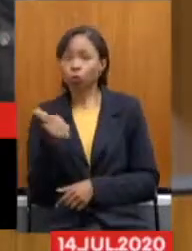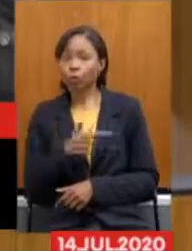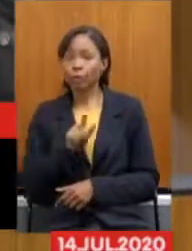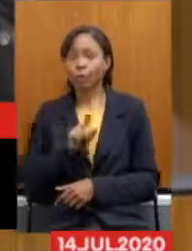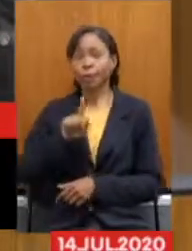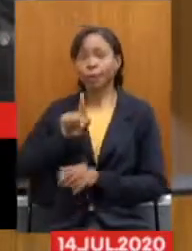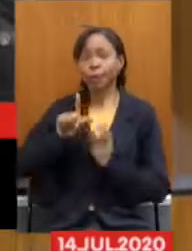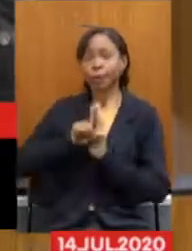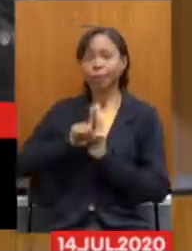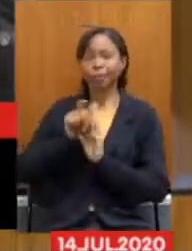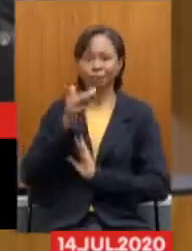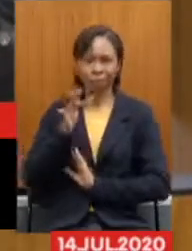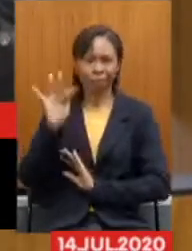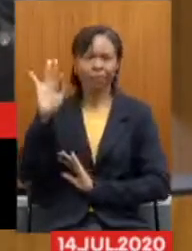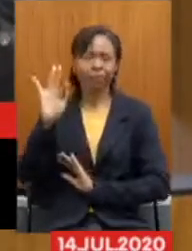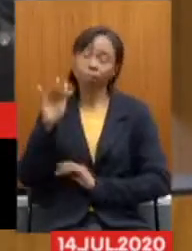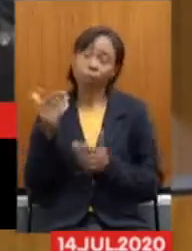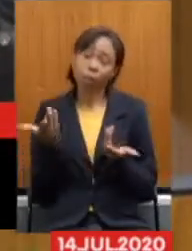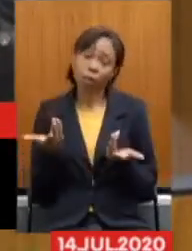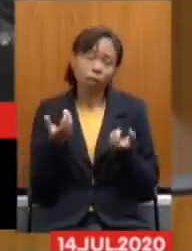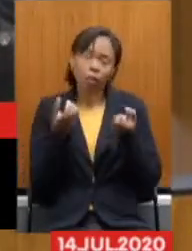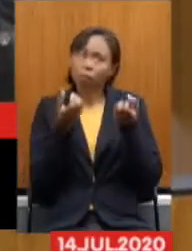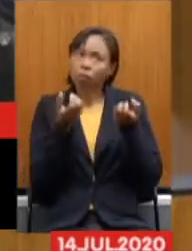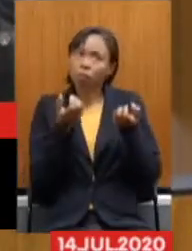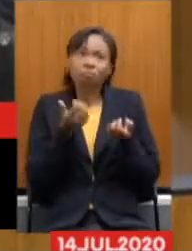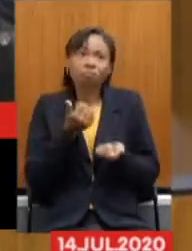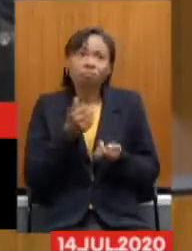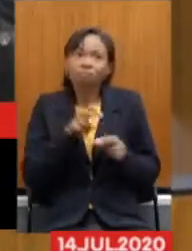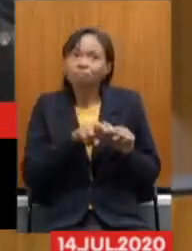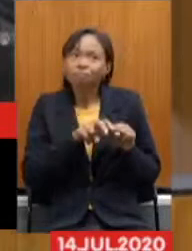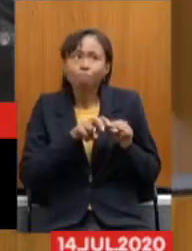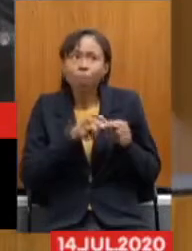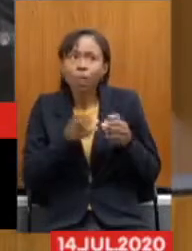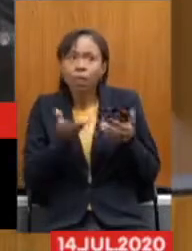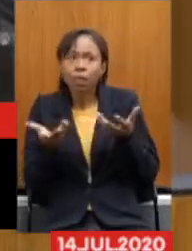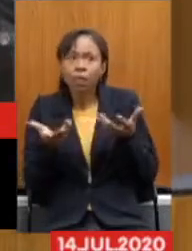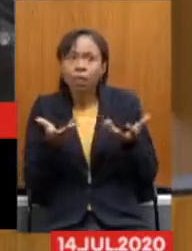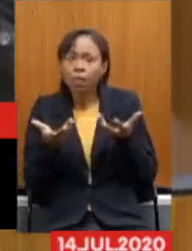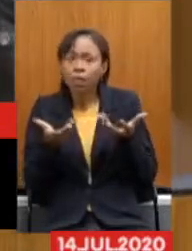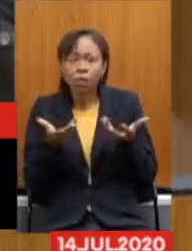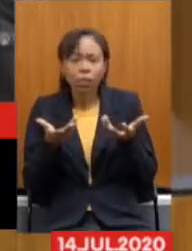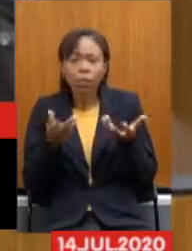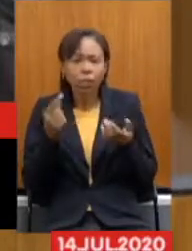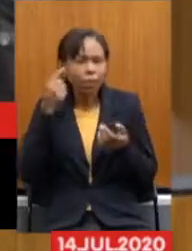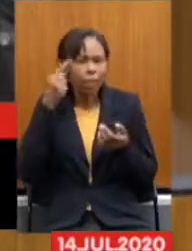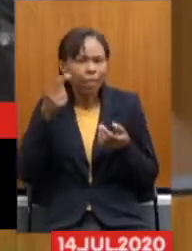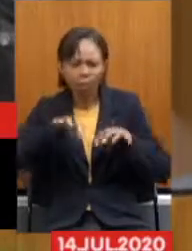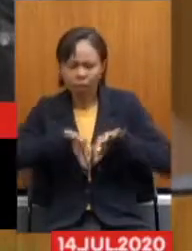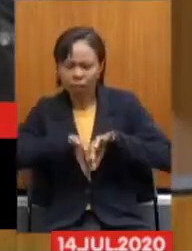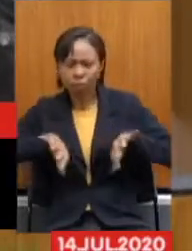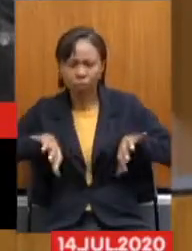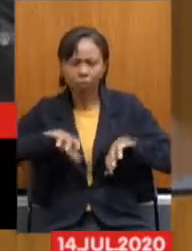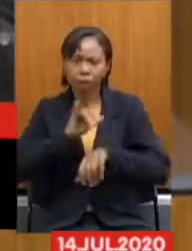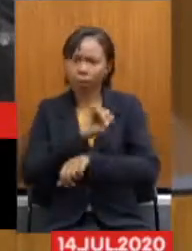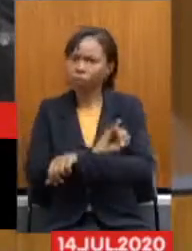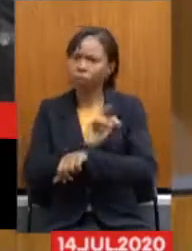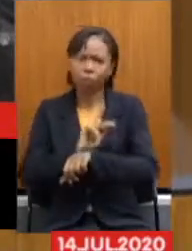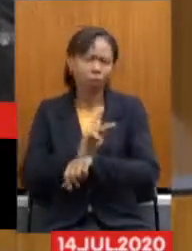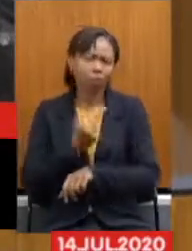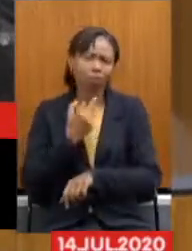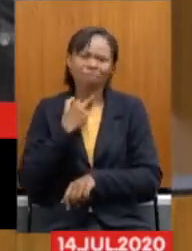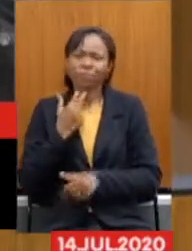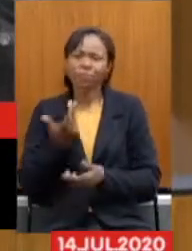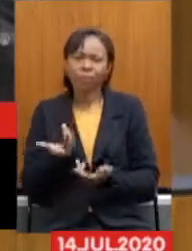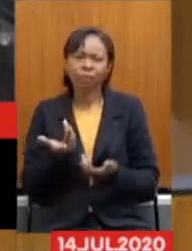justifica Essa ideia Proposta no PLC 46 De fragmentação Do Ipseng Afim de que o mesmo Possa